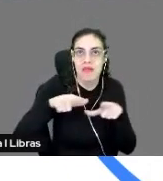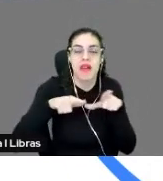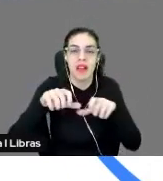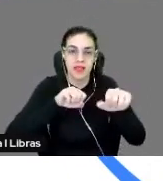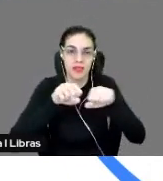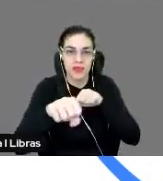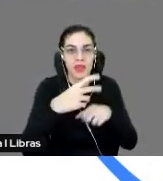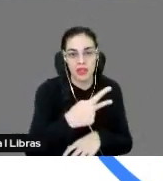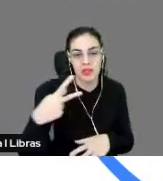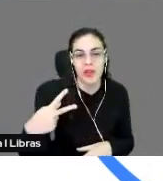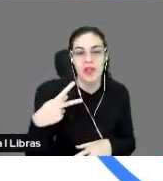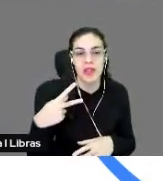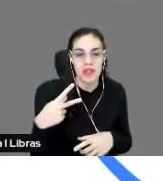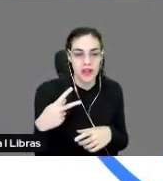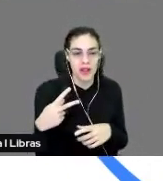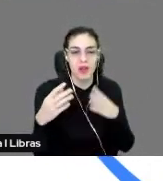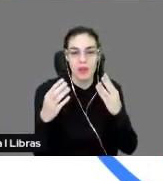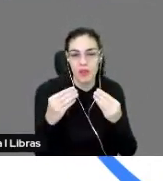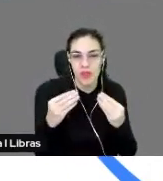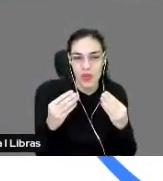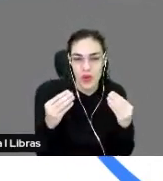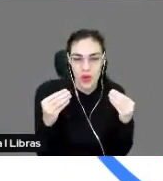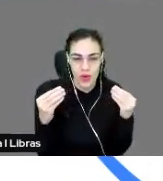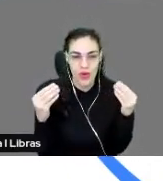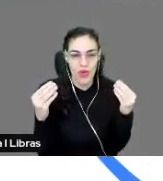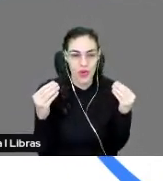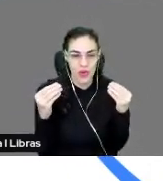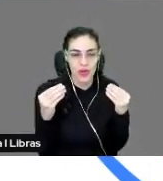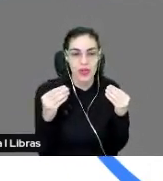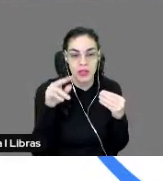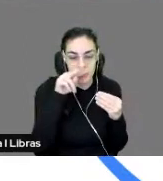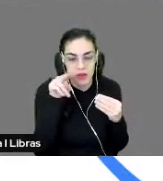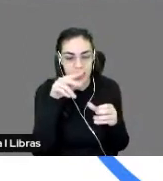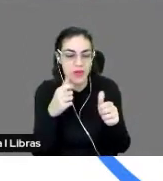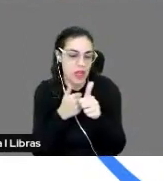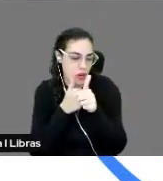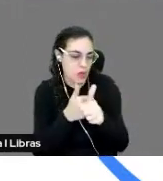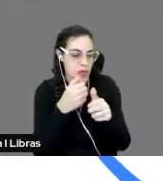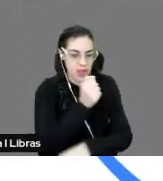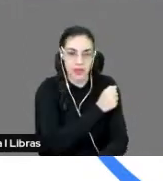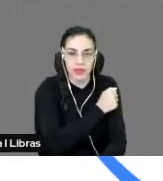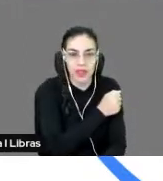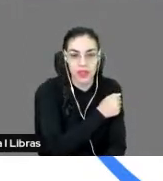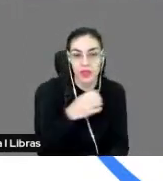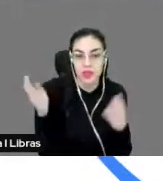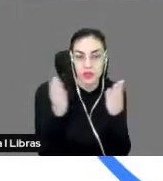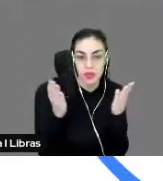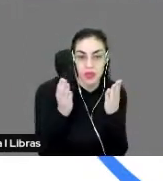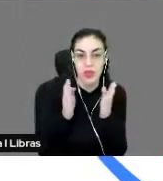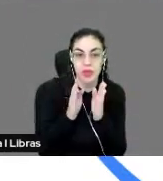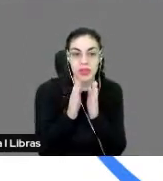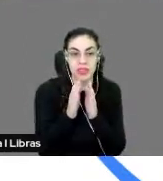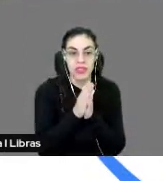mais a gente puder ter dados para avaliar, para acompanhar os estudantes melhor. Então, hoje a ideia é falar do relatório de